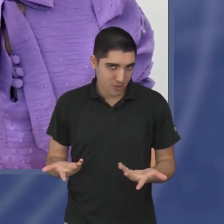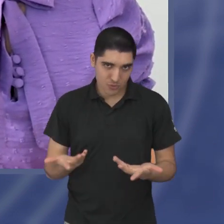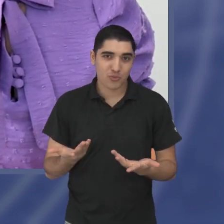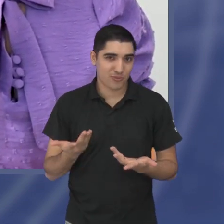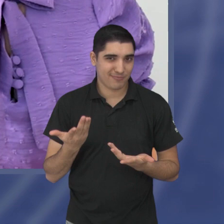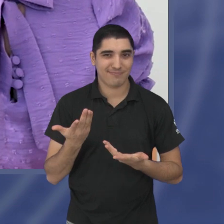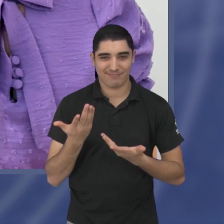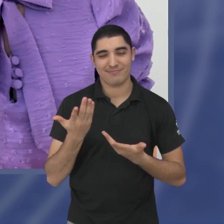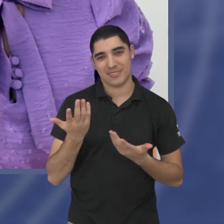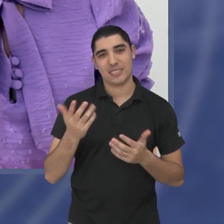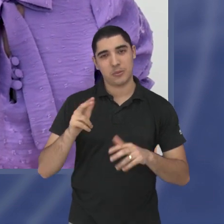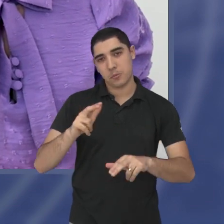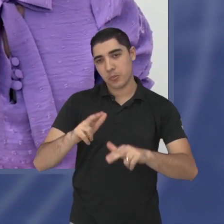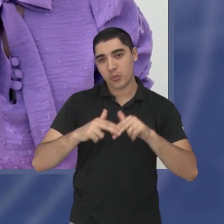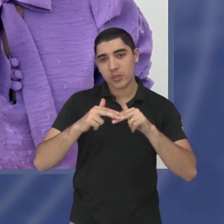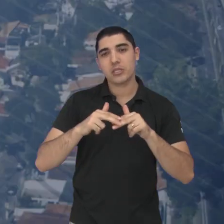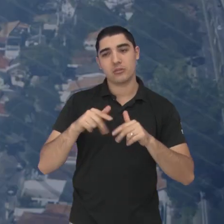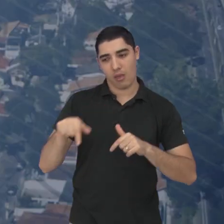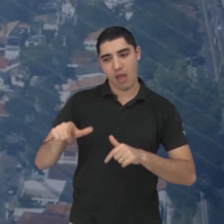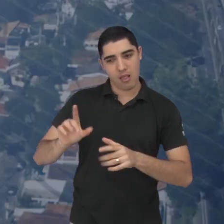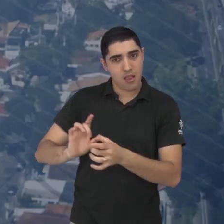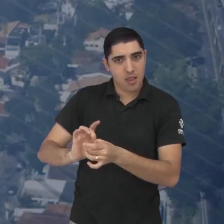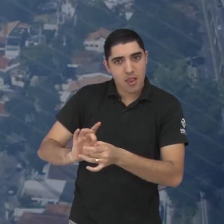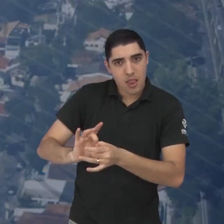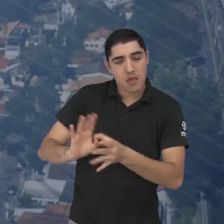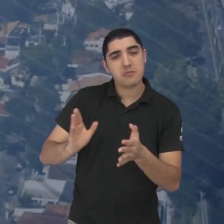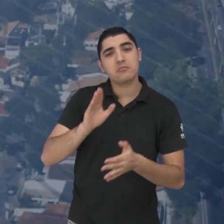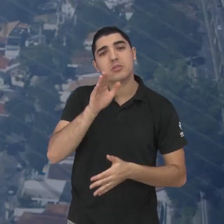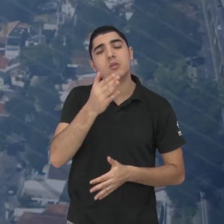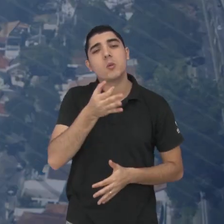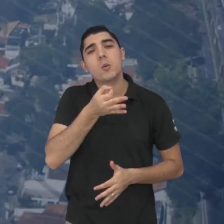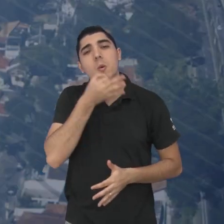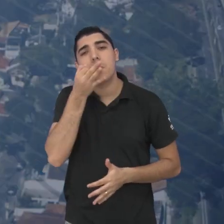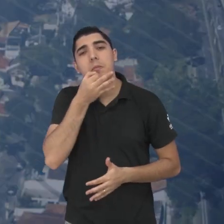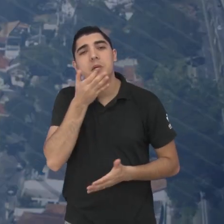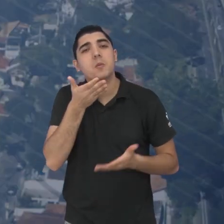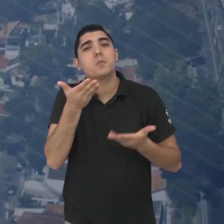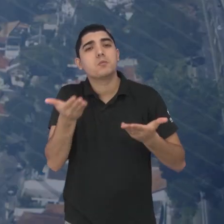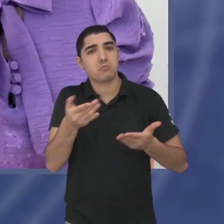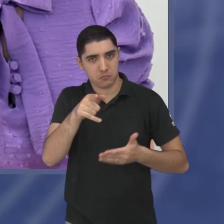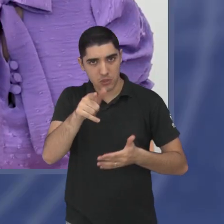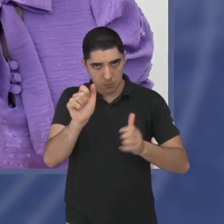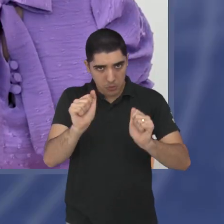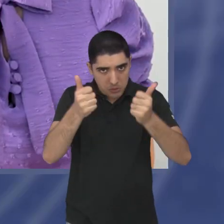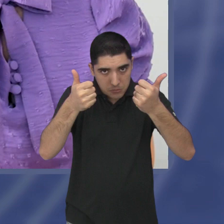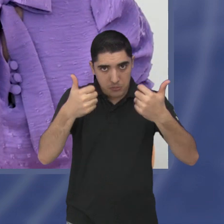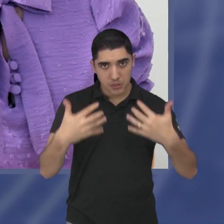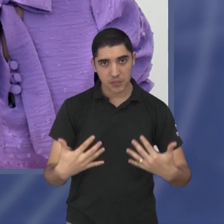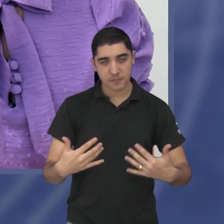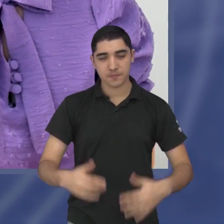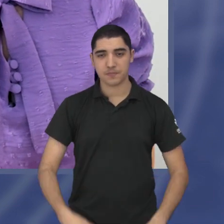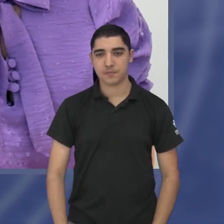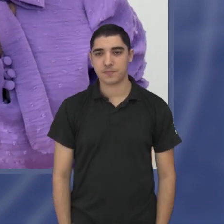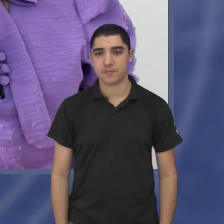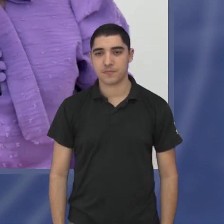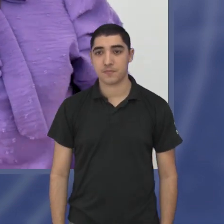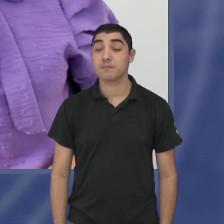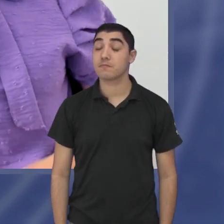todo né a gente tem esse livre-arbítrio o você acha a respeito desses movimentos você gostaria de pontuar alguma coisa?